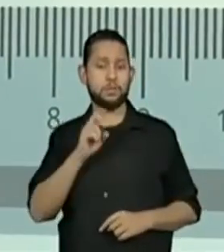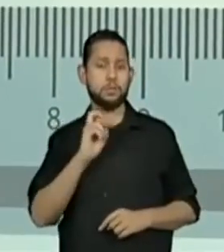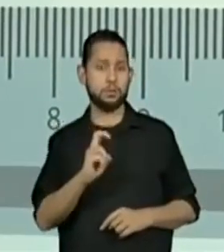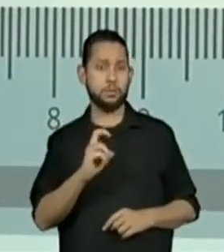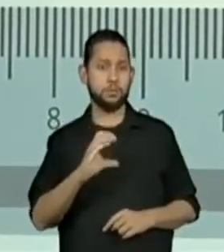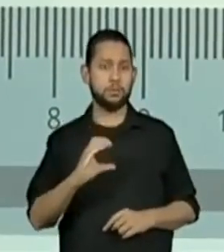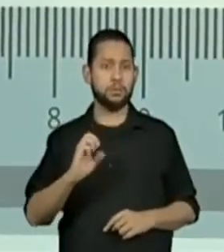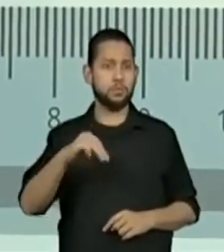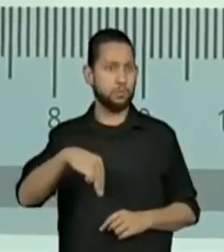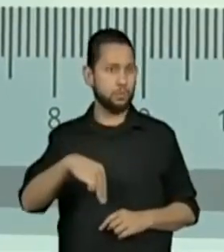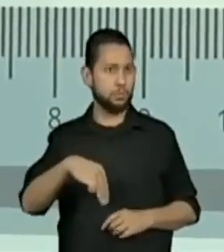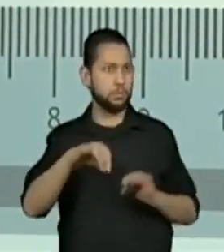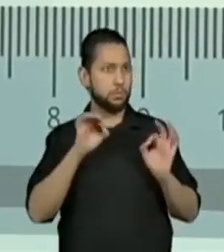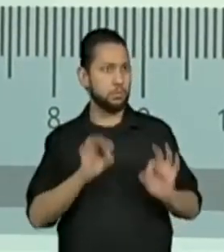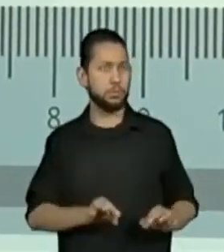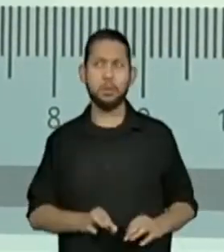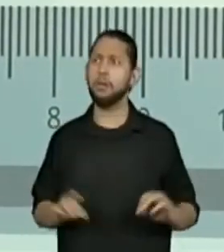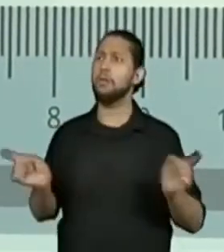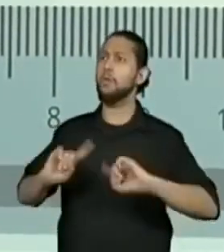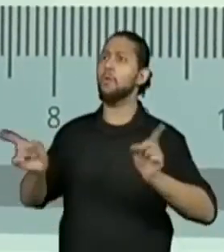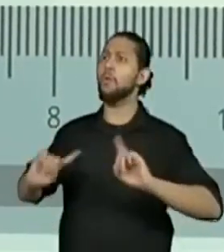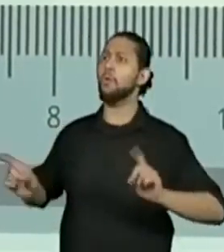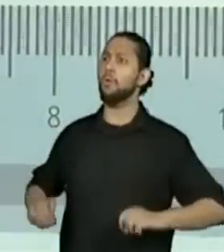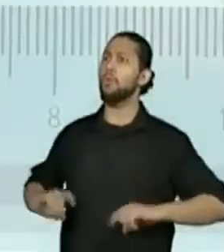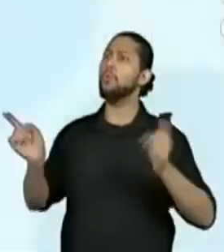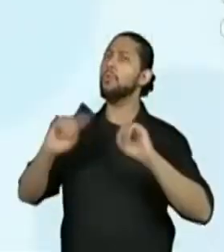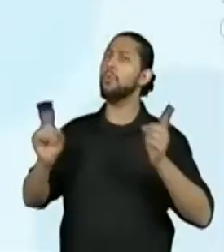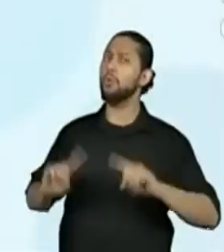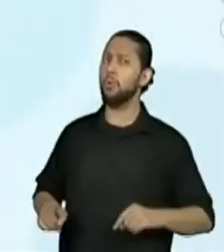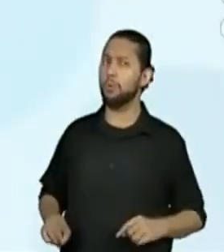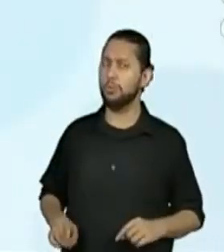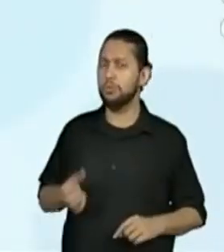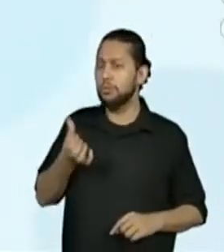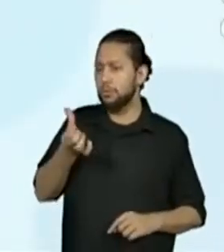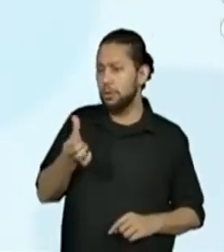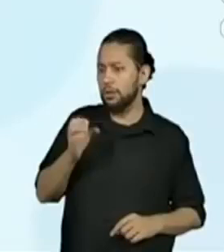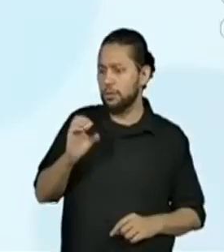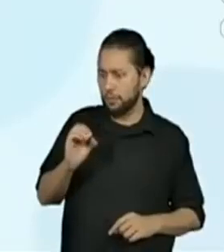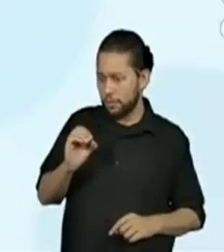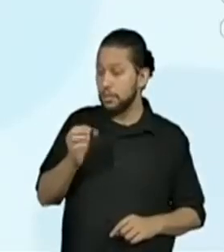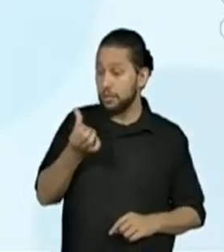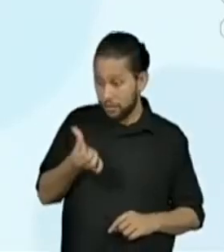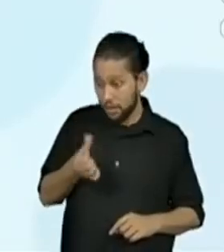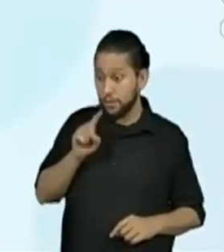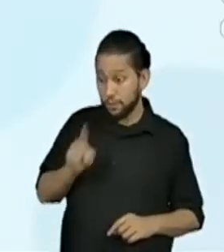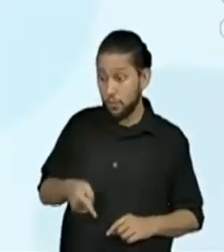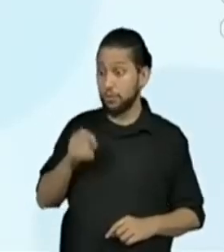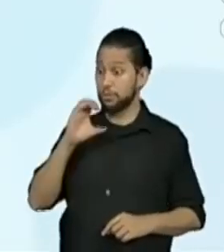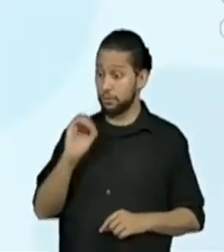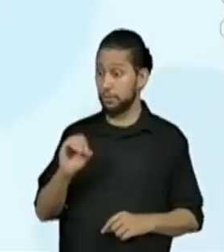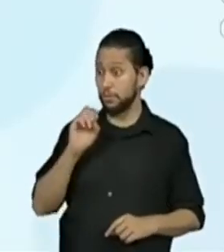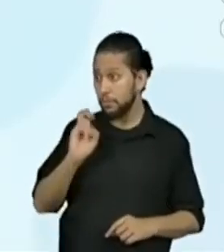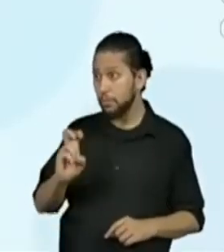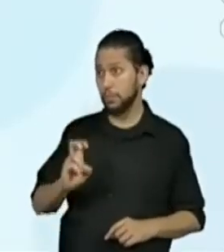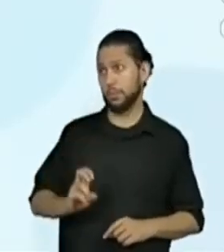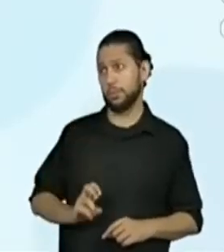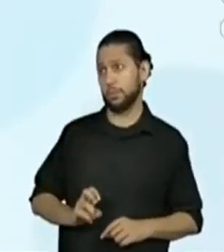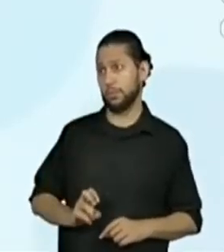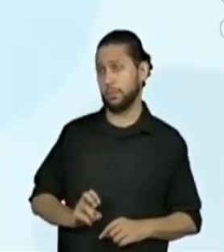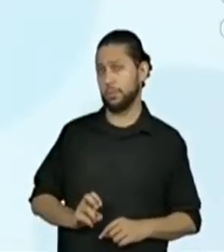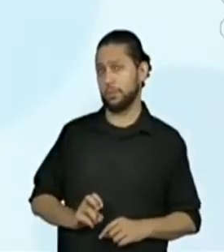centímetros. Não, não. Ele mede 6,05 centímetros.